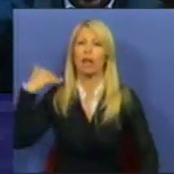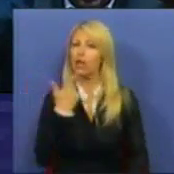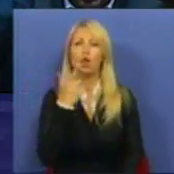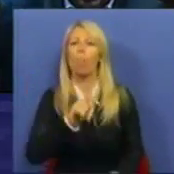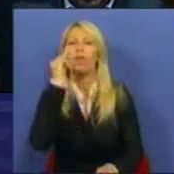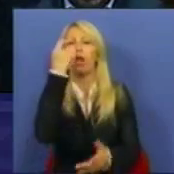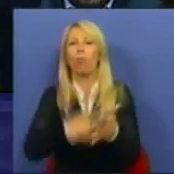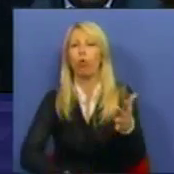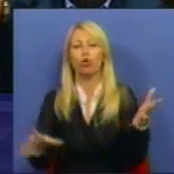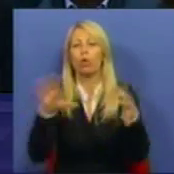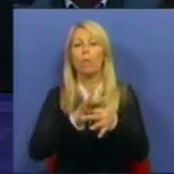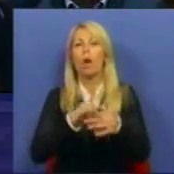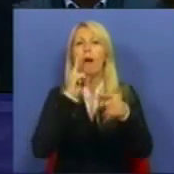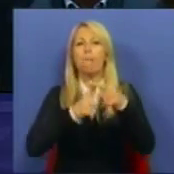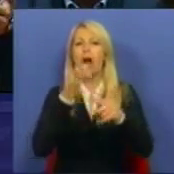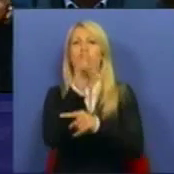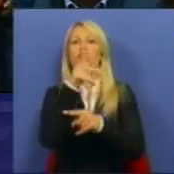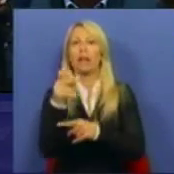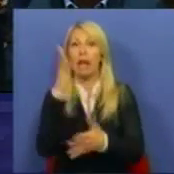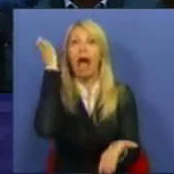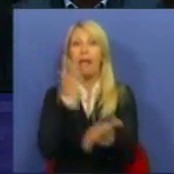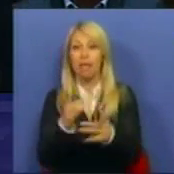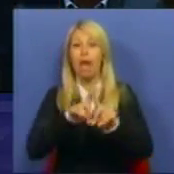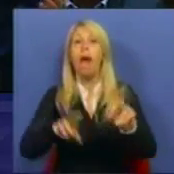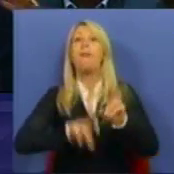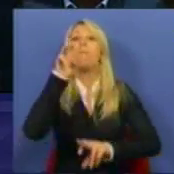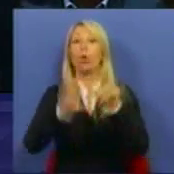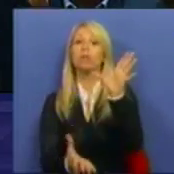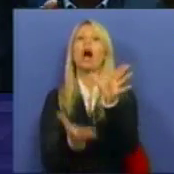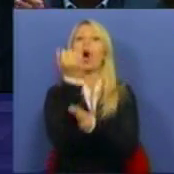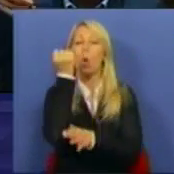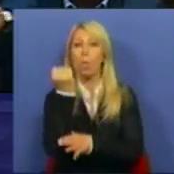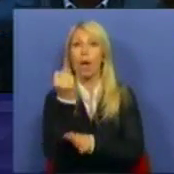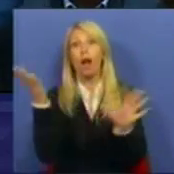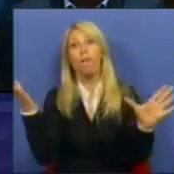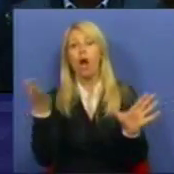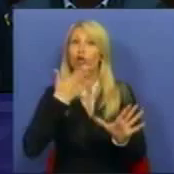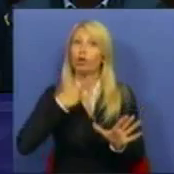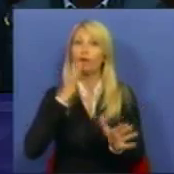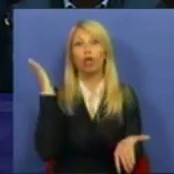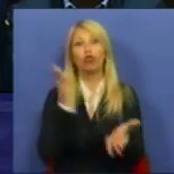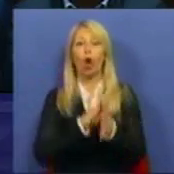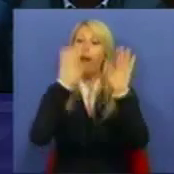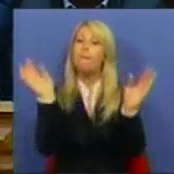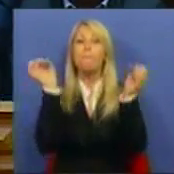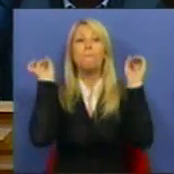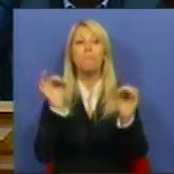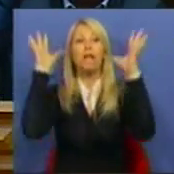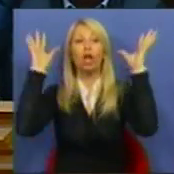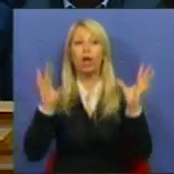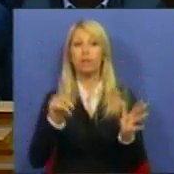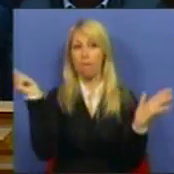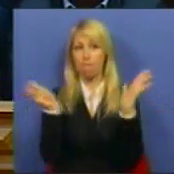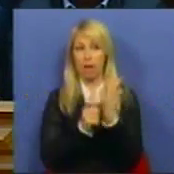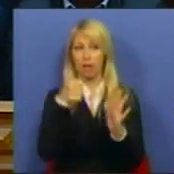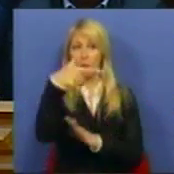-valias enquanto a Bolsa não recuperasse e que bastou milagrosamente um agendamento do Bloco de Esquerda